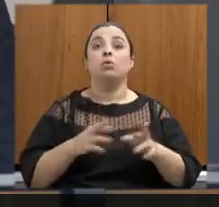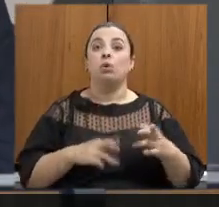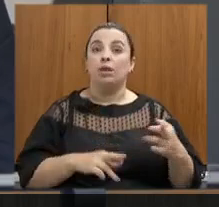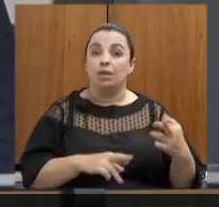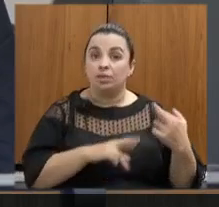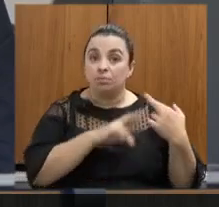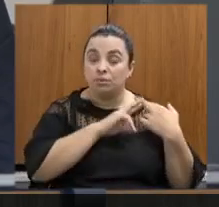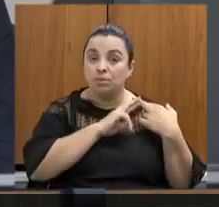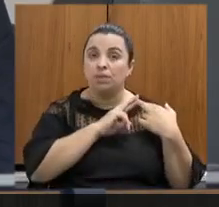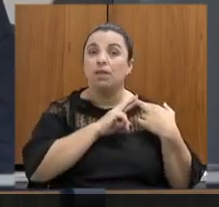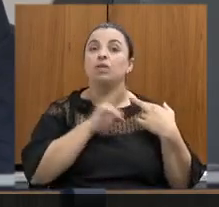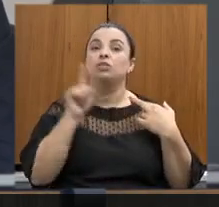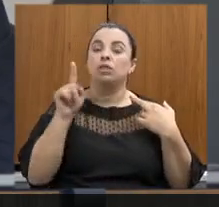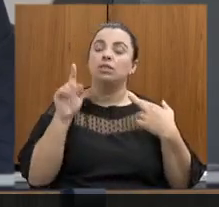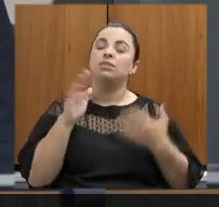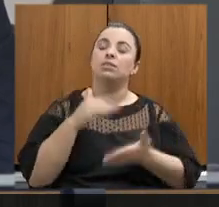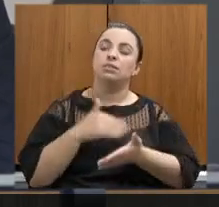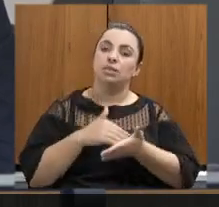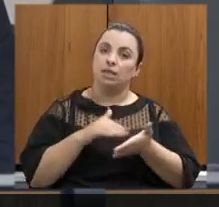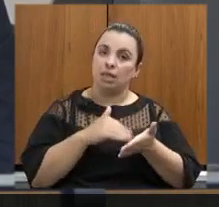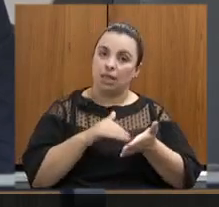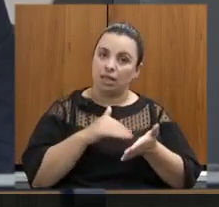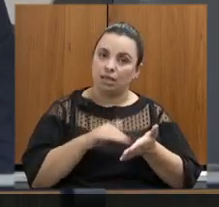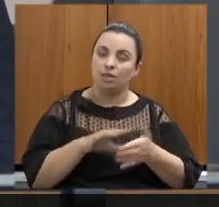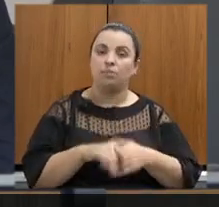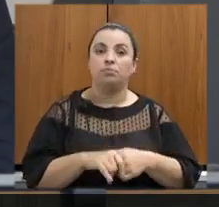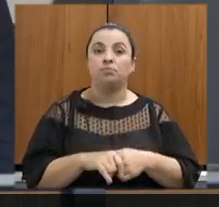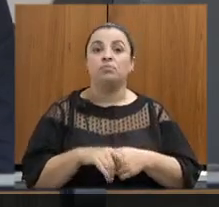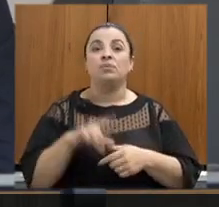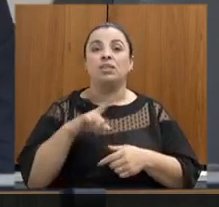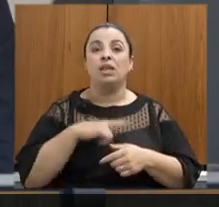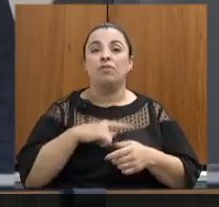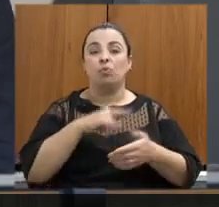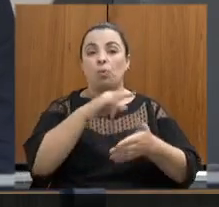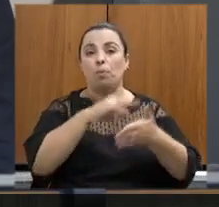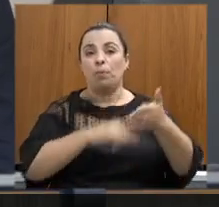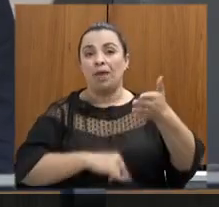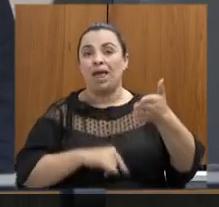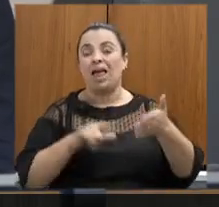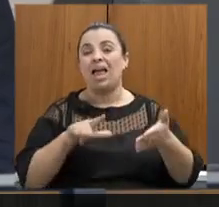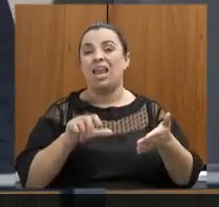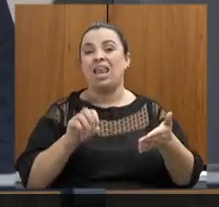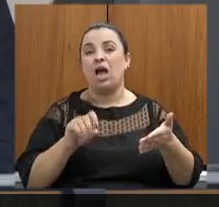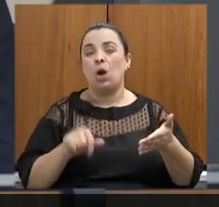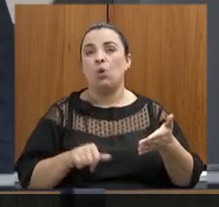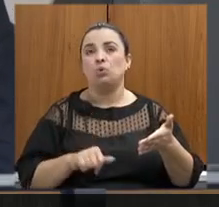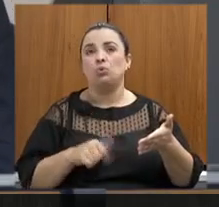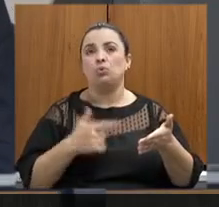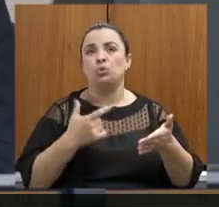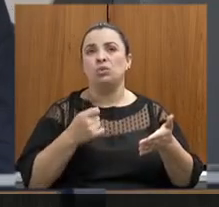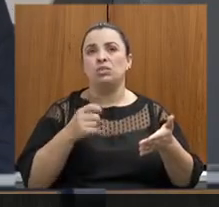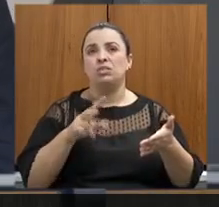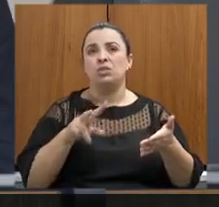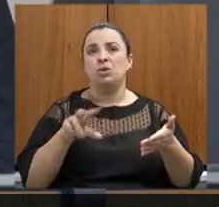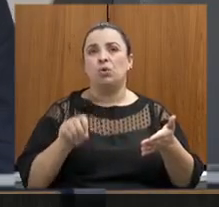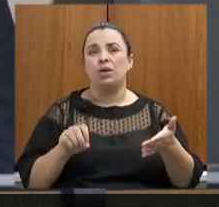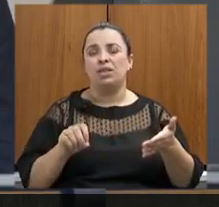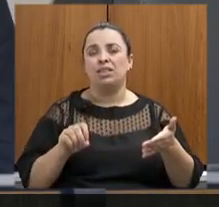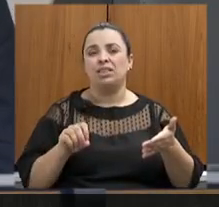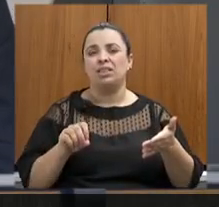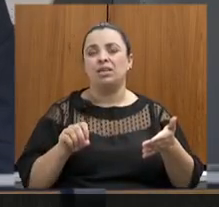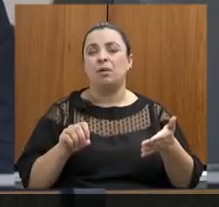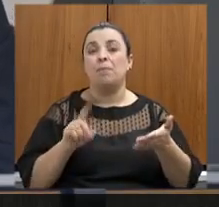da secretaria um laudo aí de mais de 250 ou 60 depois a secretária me corrige